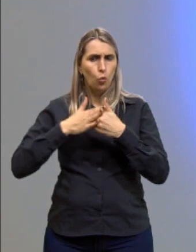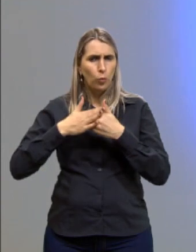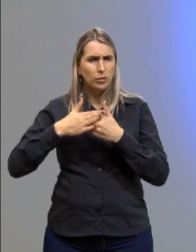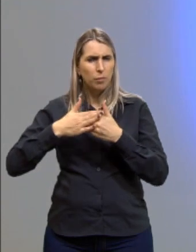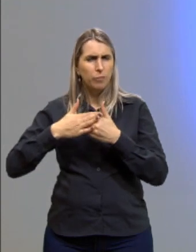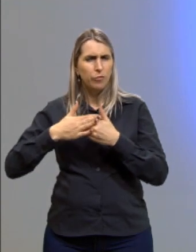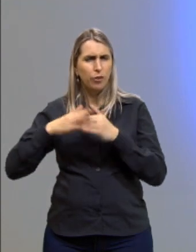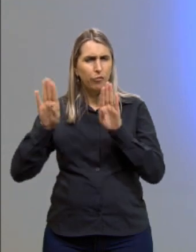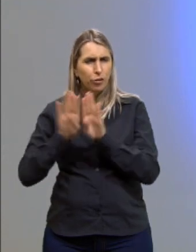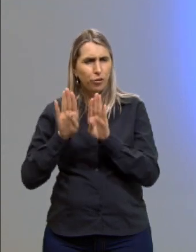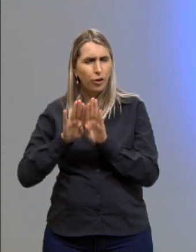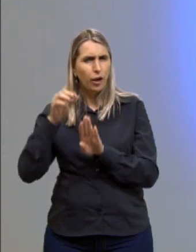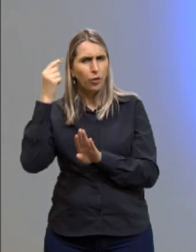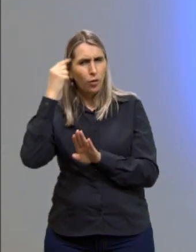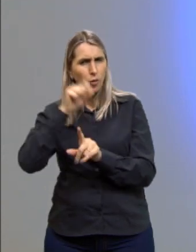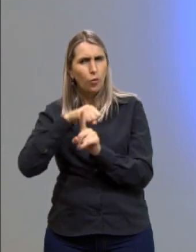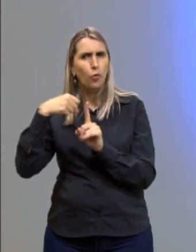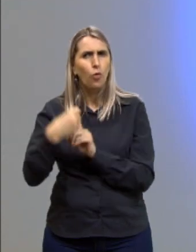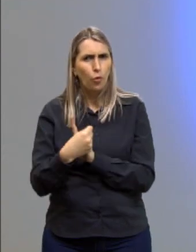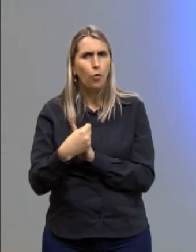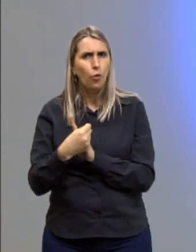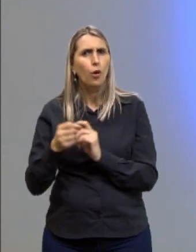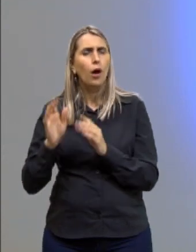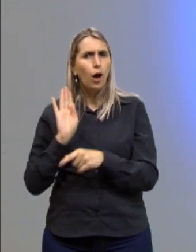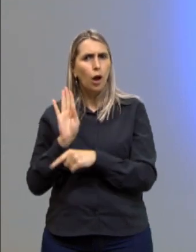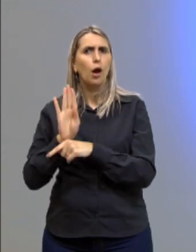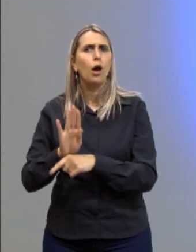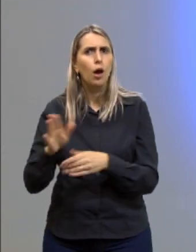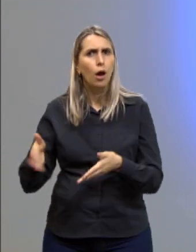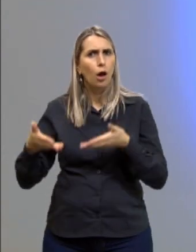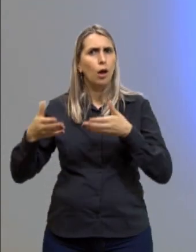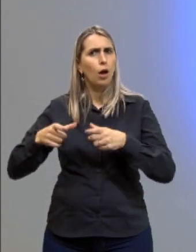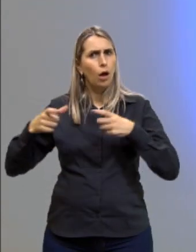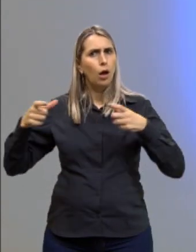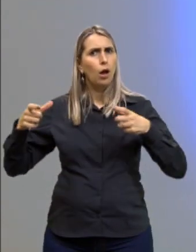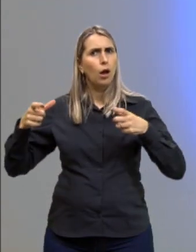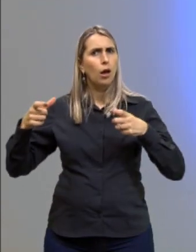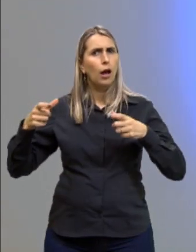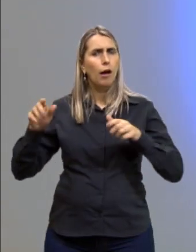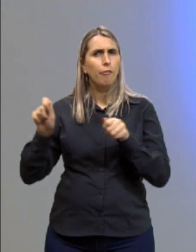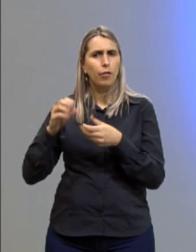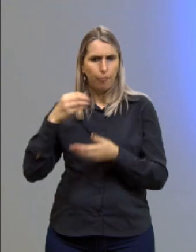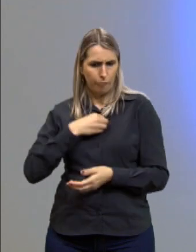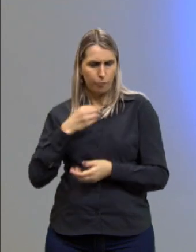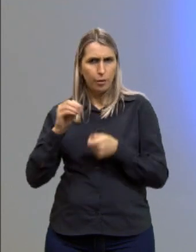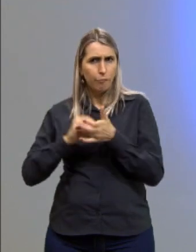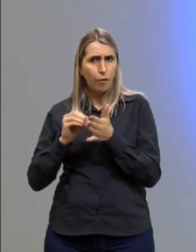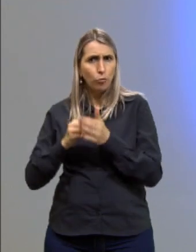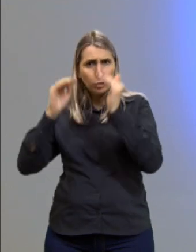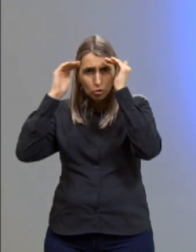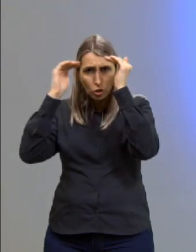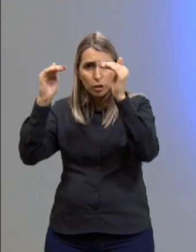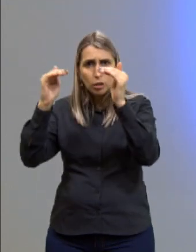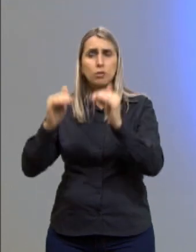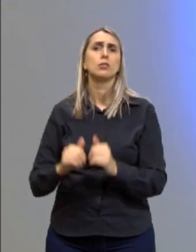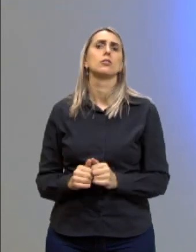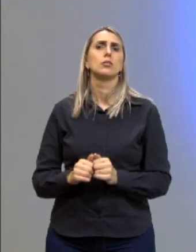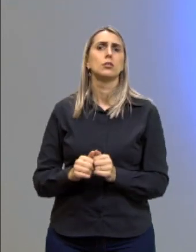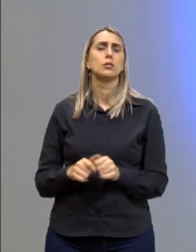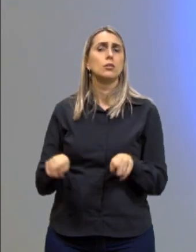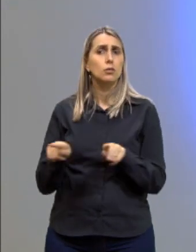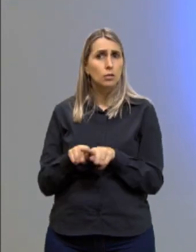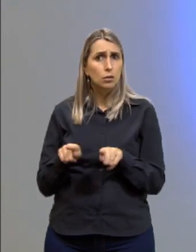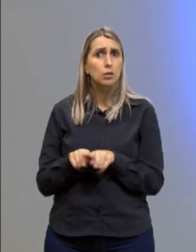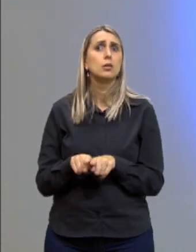contribuem também para o crescimento da intolerância, levando em